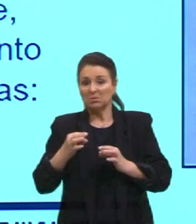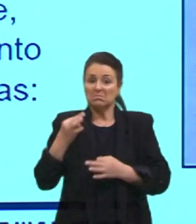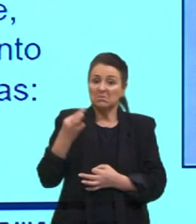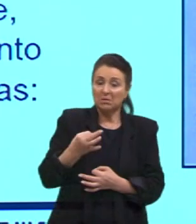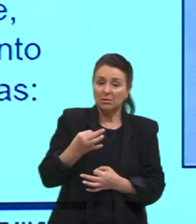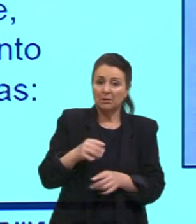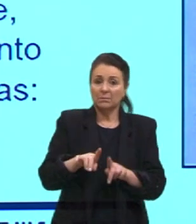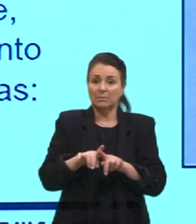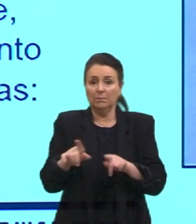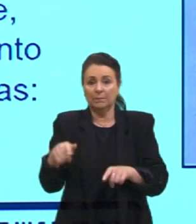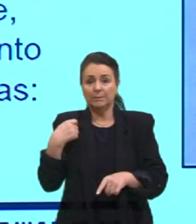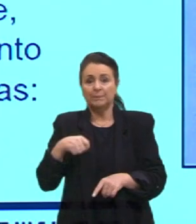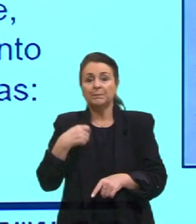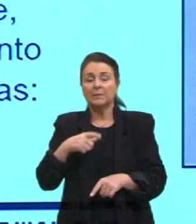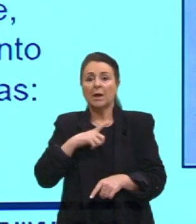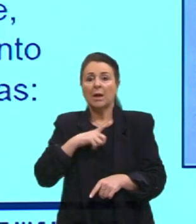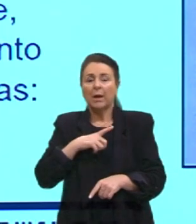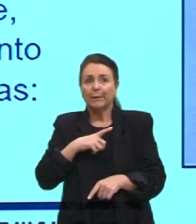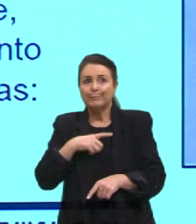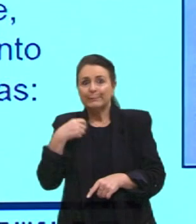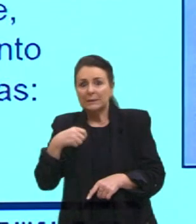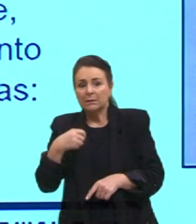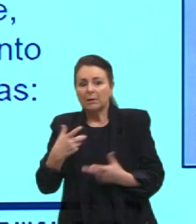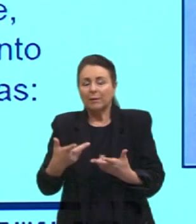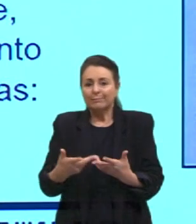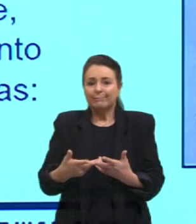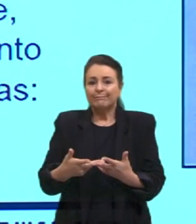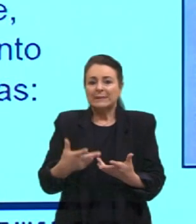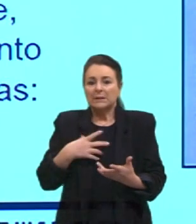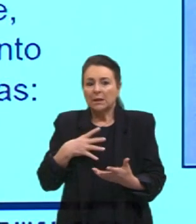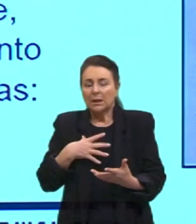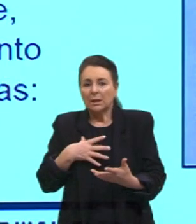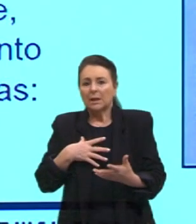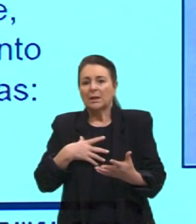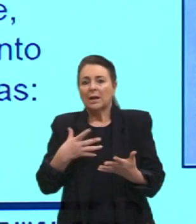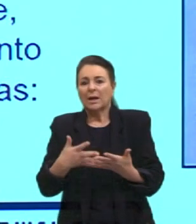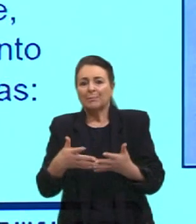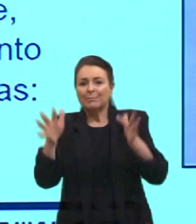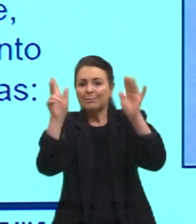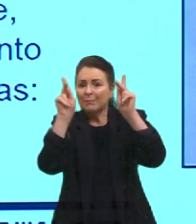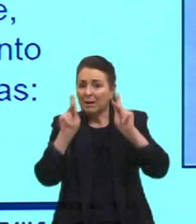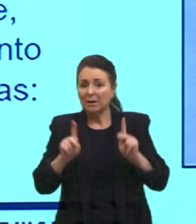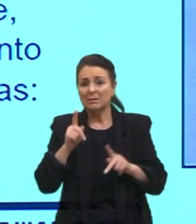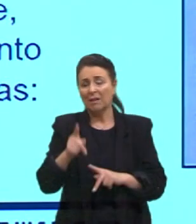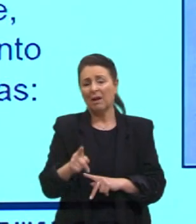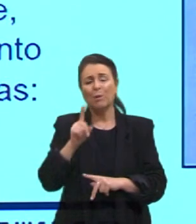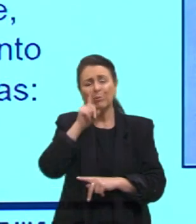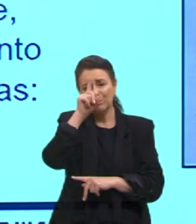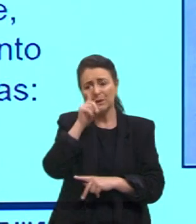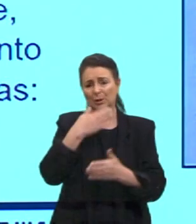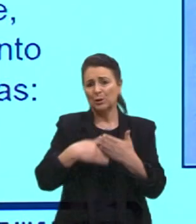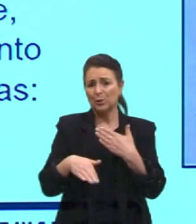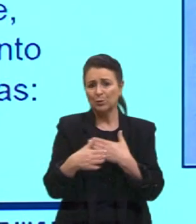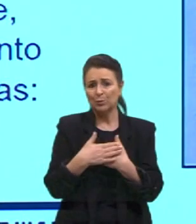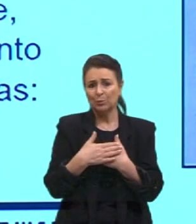teria, tem que, é uma questão aí que tem que preservar muita paz, né, aquela coisa toda, né, teria que ver uma,